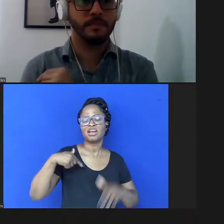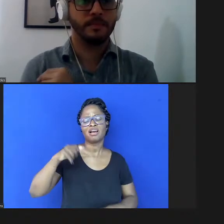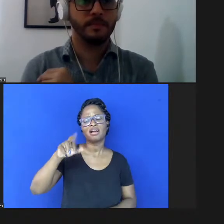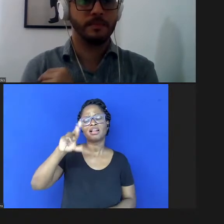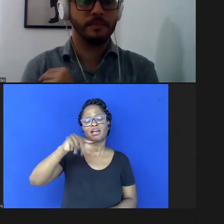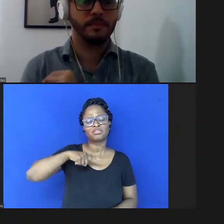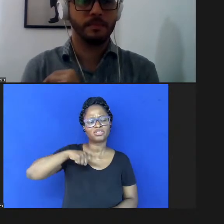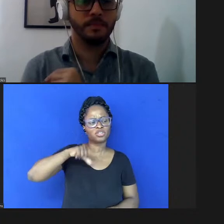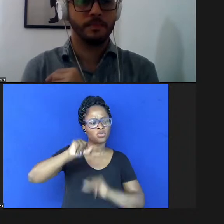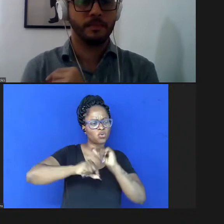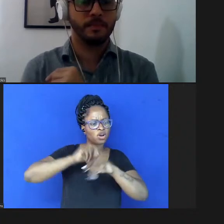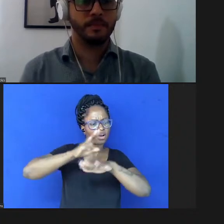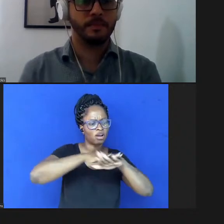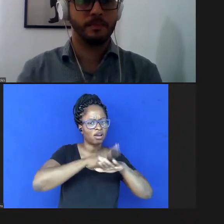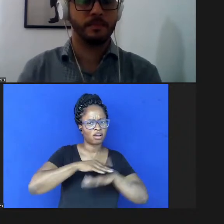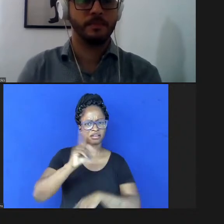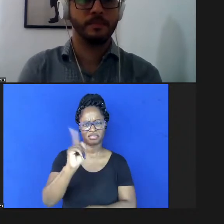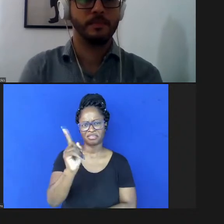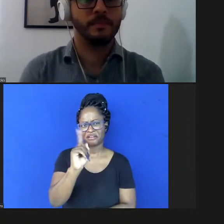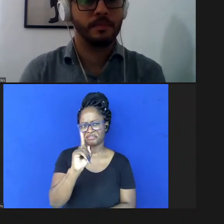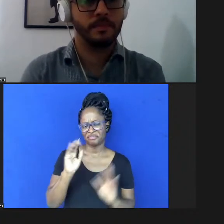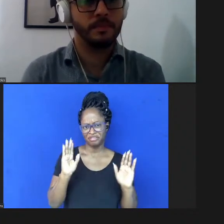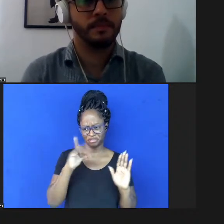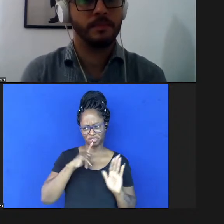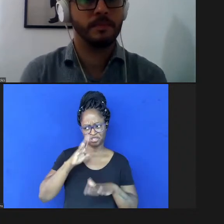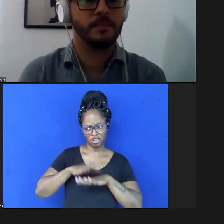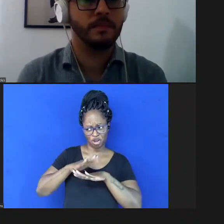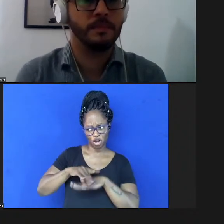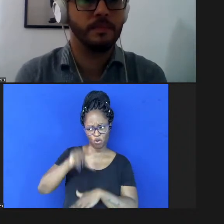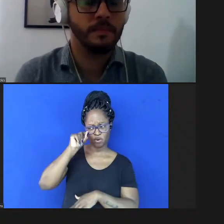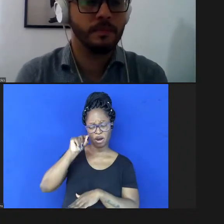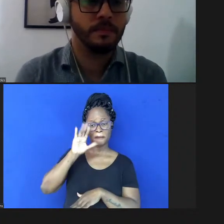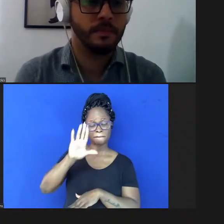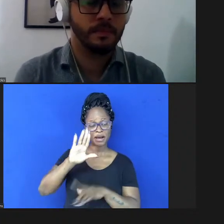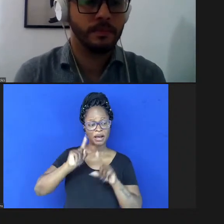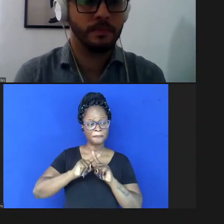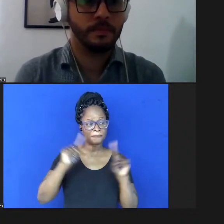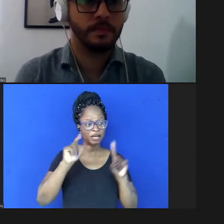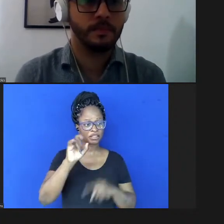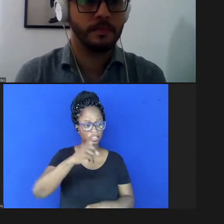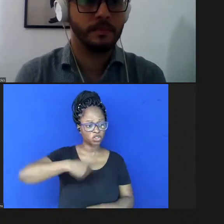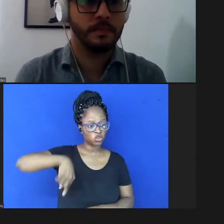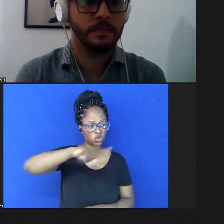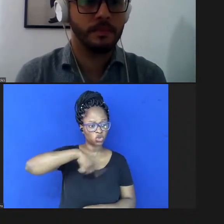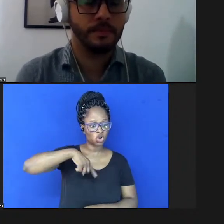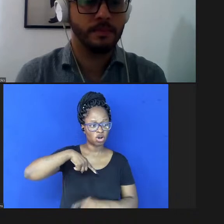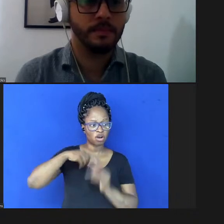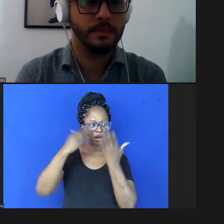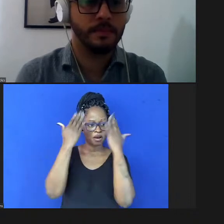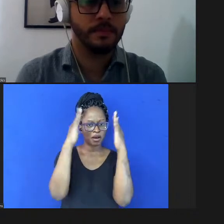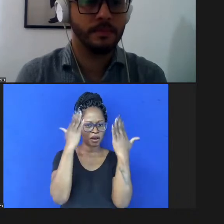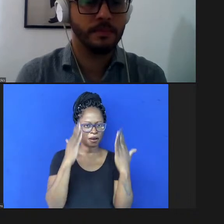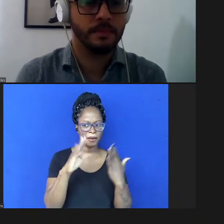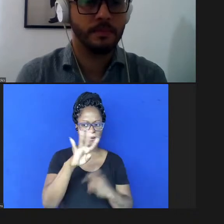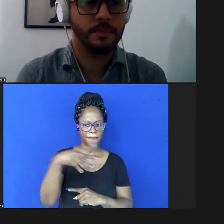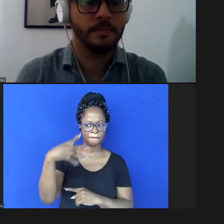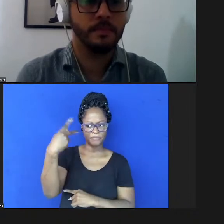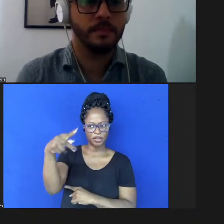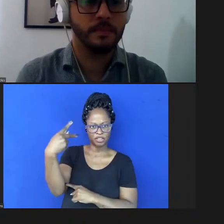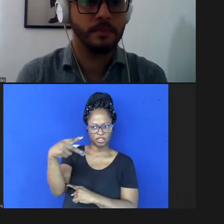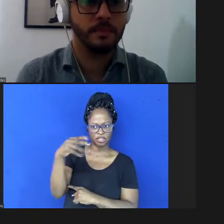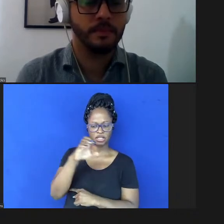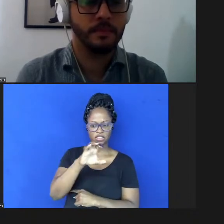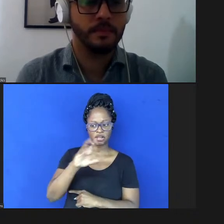não fazer isso mas quando nós examinávamos o currículo deles o CV nós